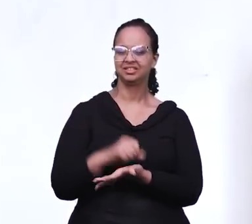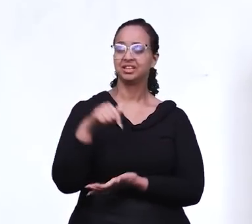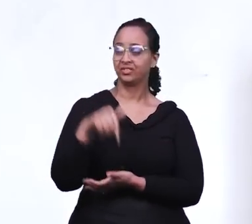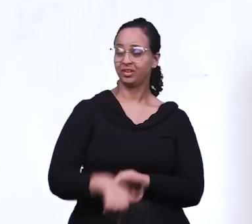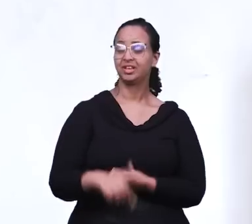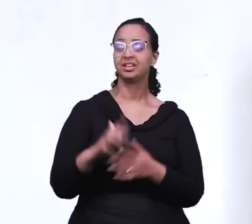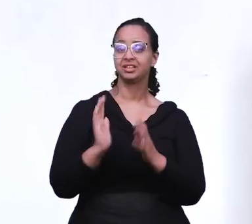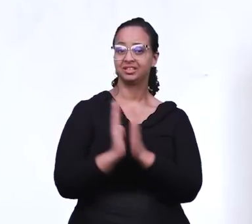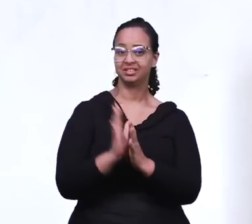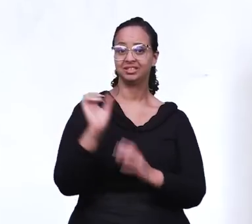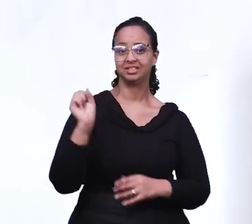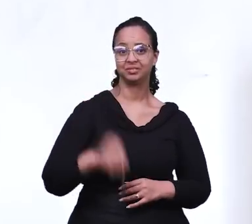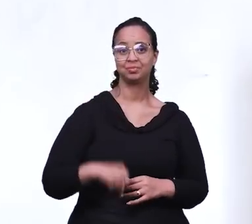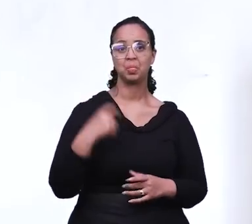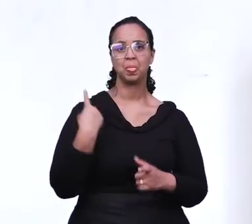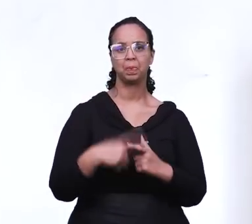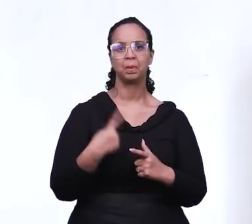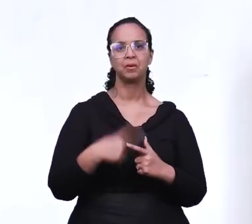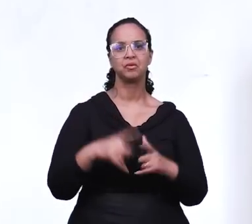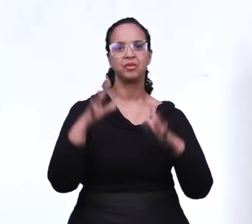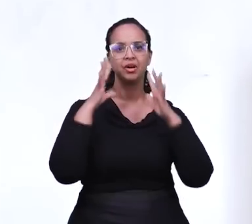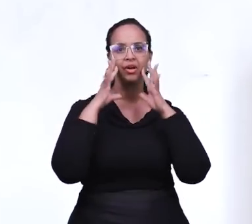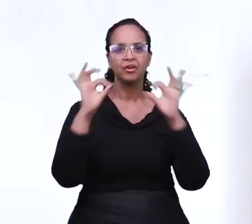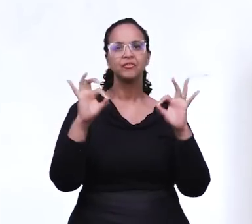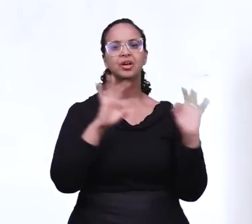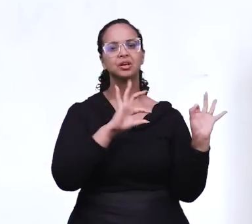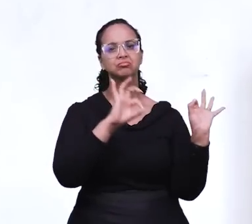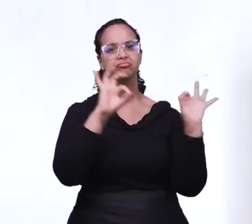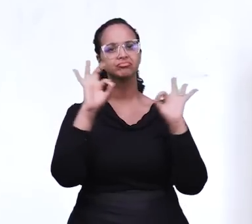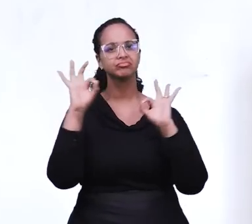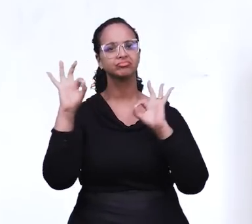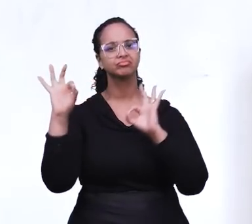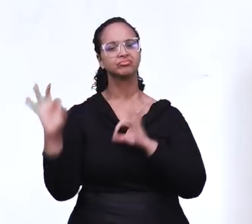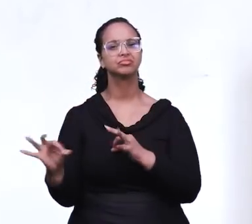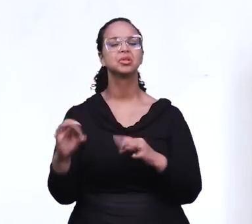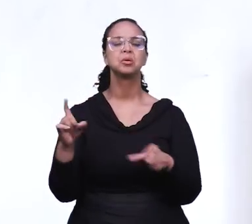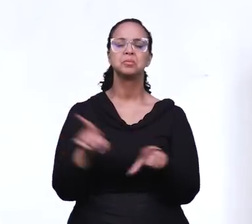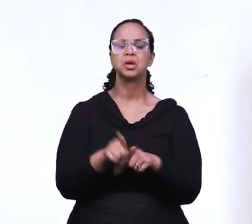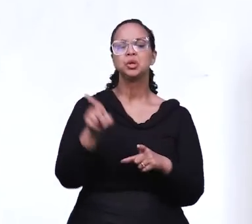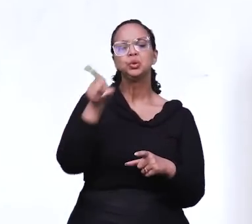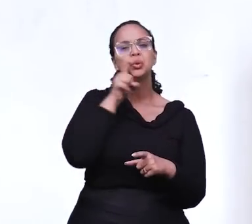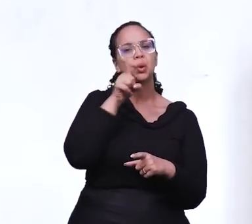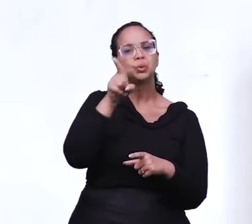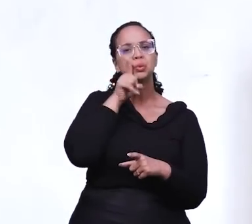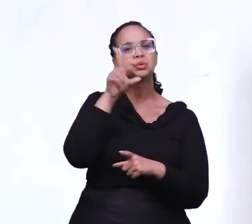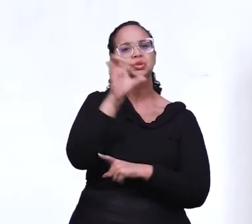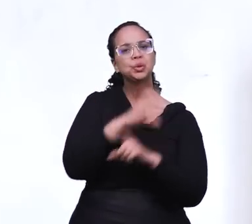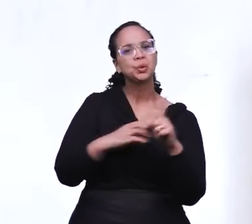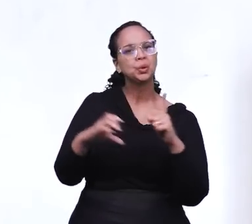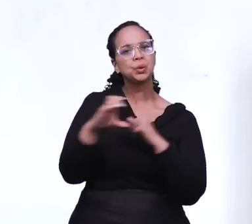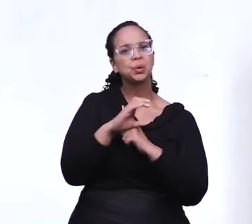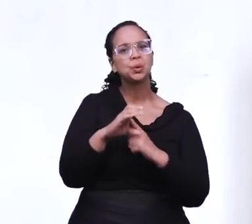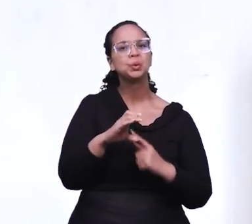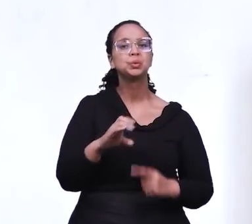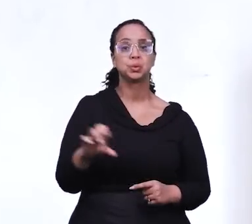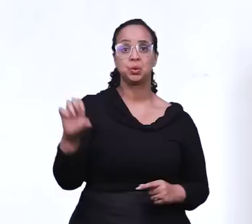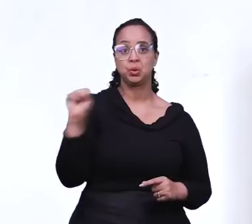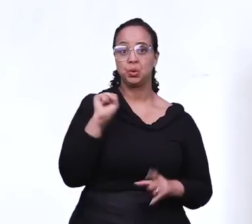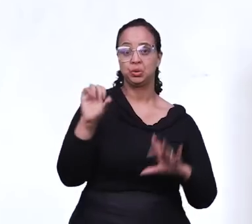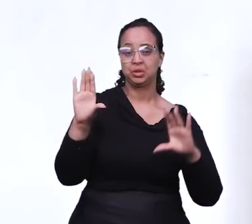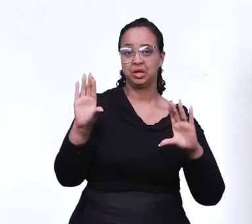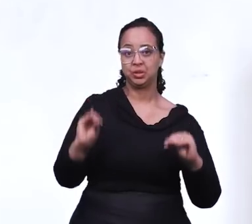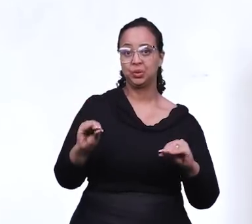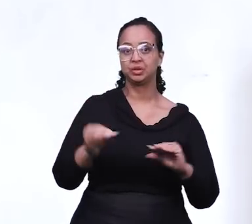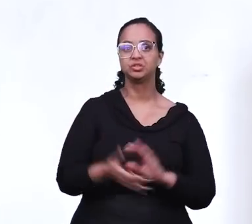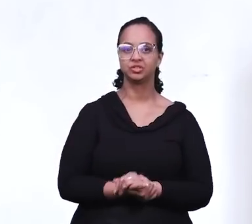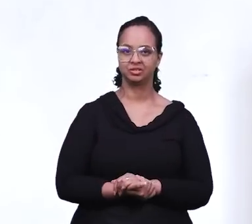oficial da Igreja de Cristão Maranata. Você vai acompanhar toda a nossa programação e principalmente os cultos diários que acontecem todos os dias às